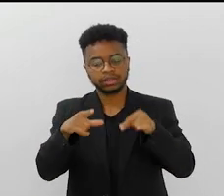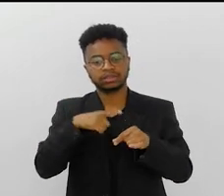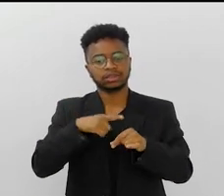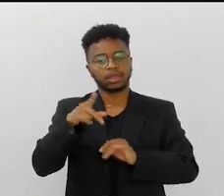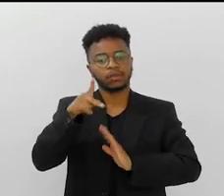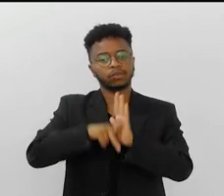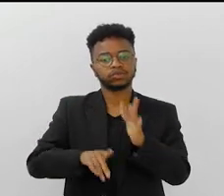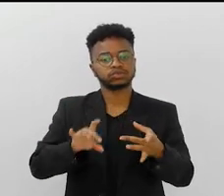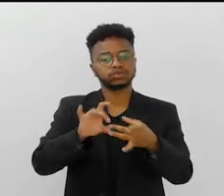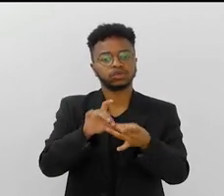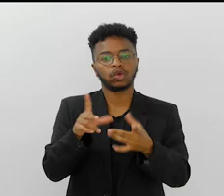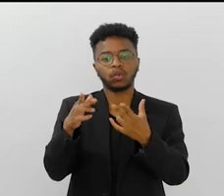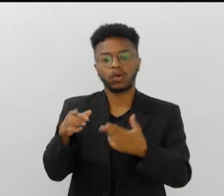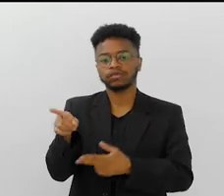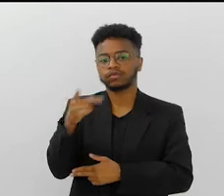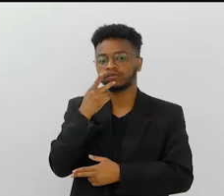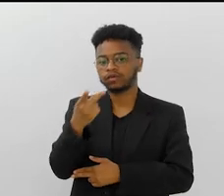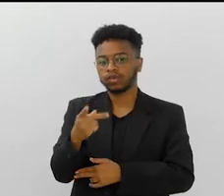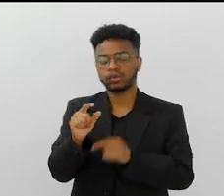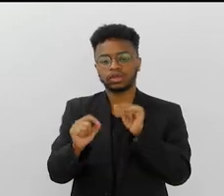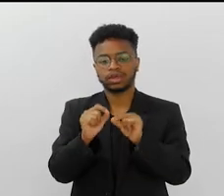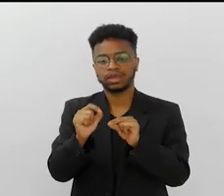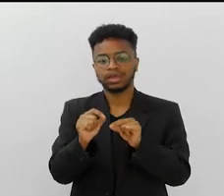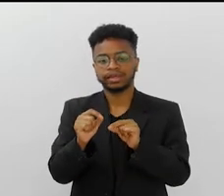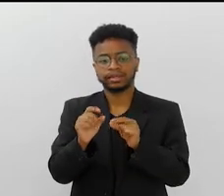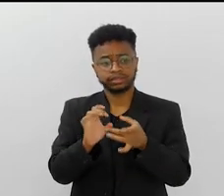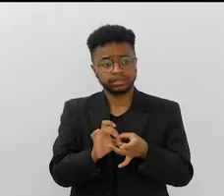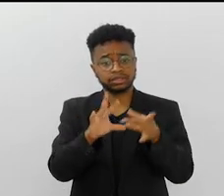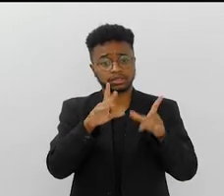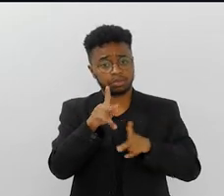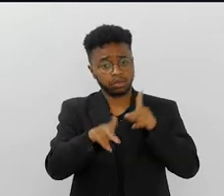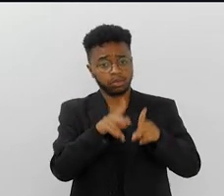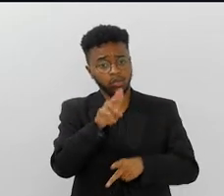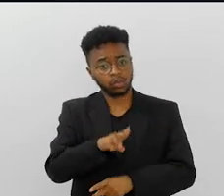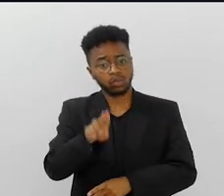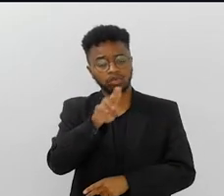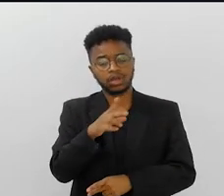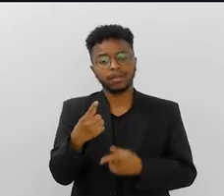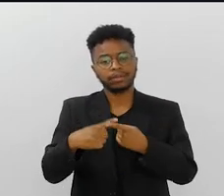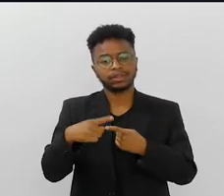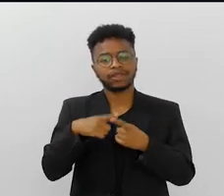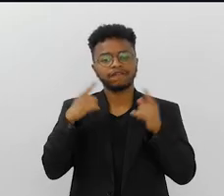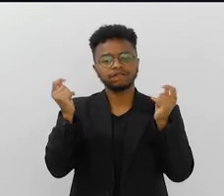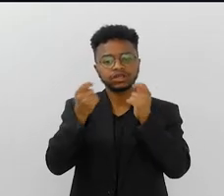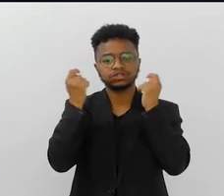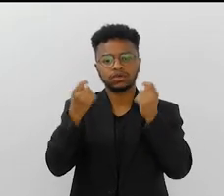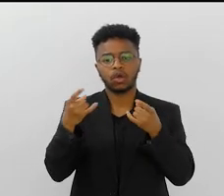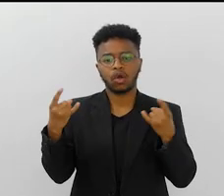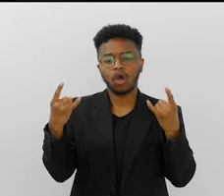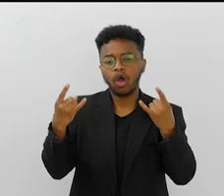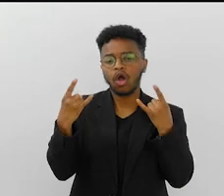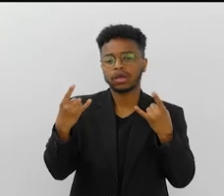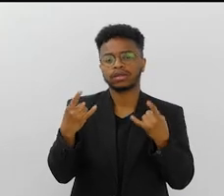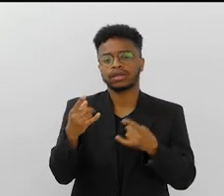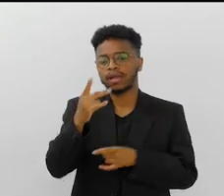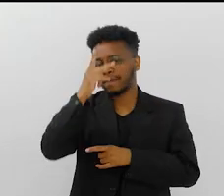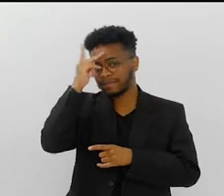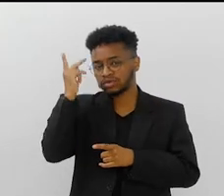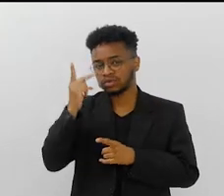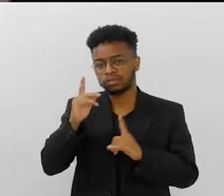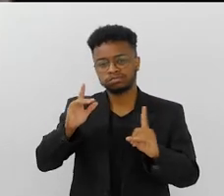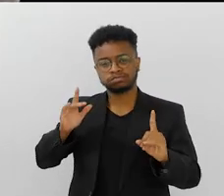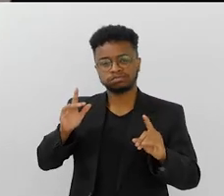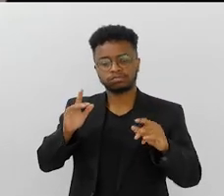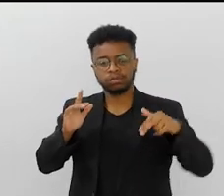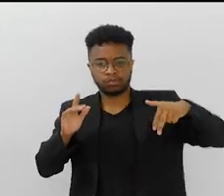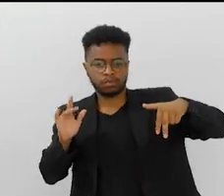exatamente isso que você citou, que é aquele miolo da cidade do samba ficar para o povo. E aí, pareceu um festival de rock, por exemplo, em que as pessoas se